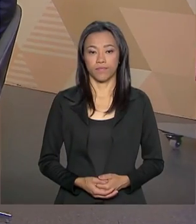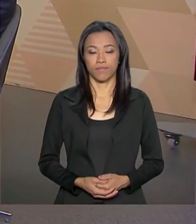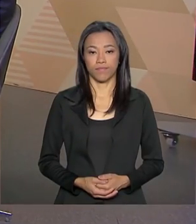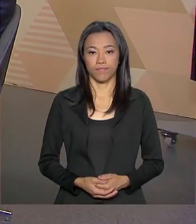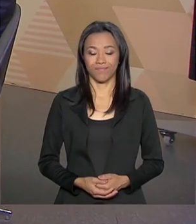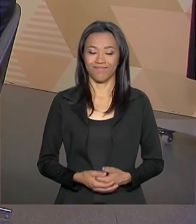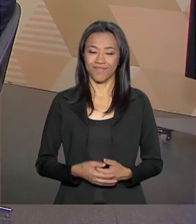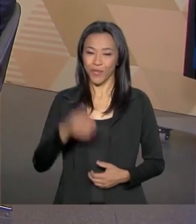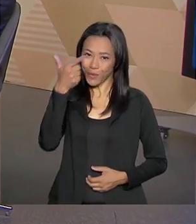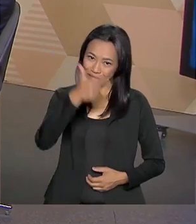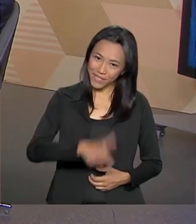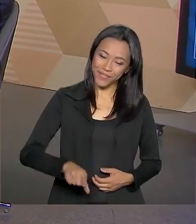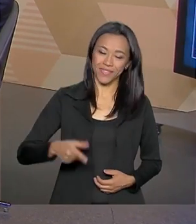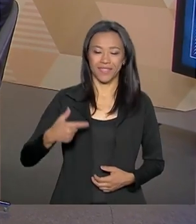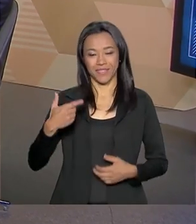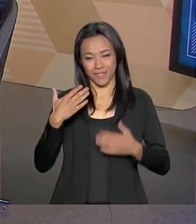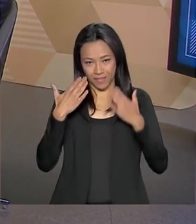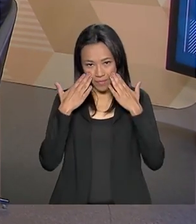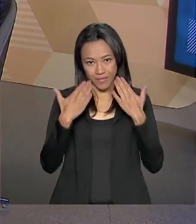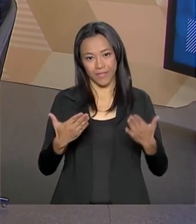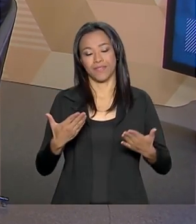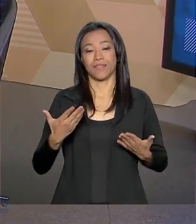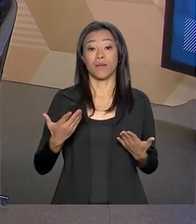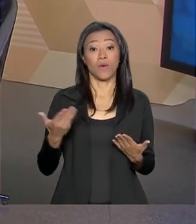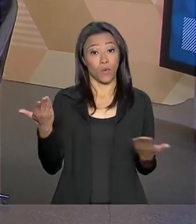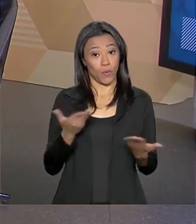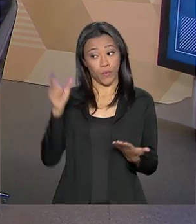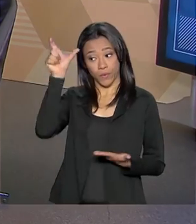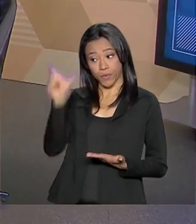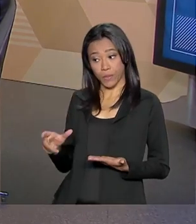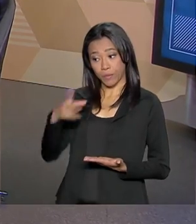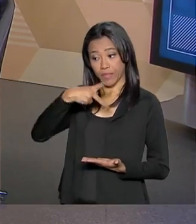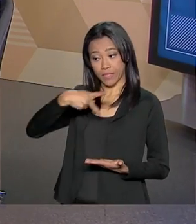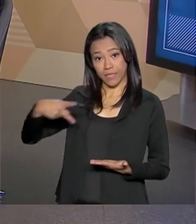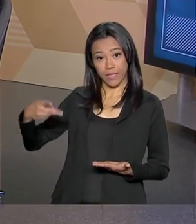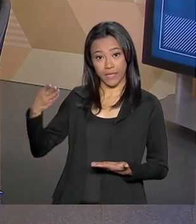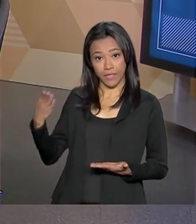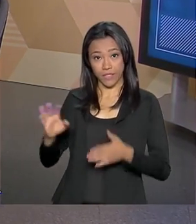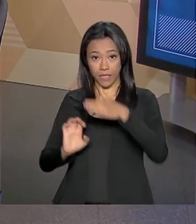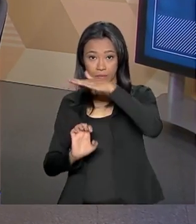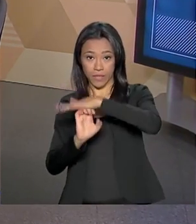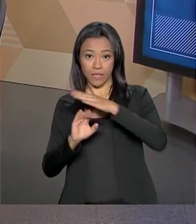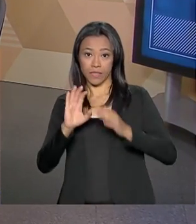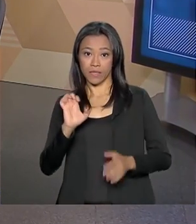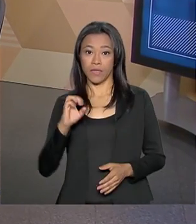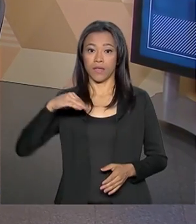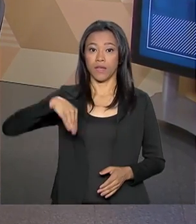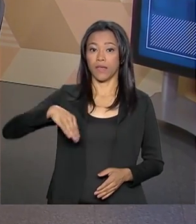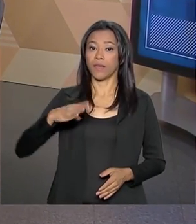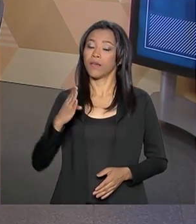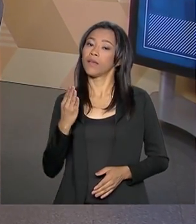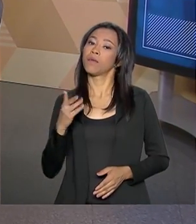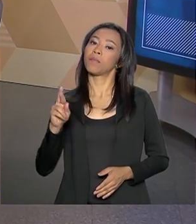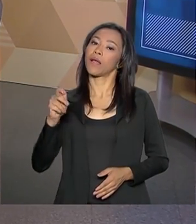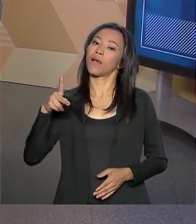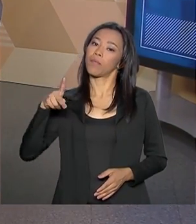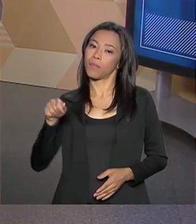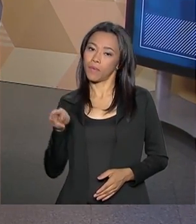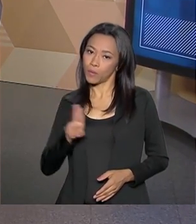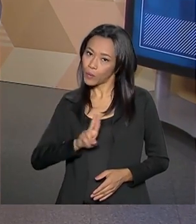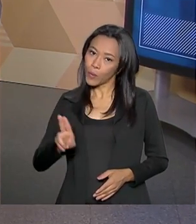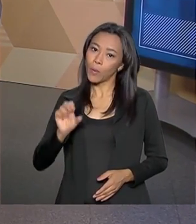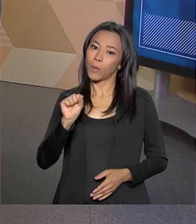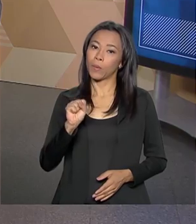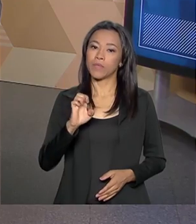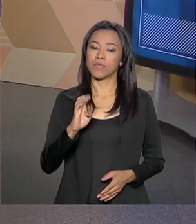De volta com o Brasil em Pauta, hoje com o presidente da Embrapa, Sebastião Barbosa. No primeiro bloco falamos